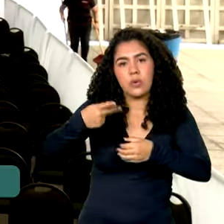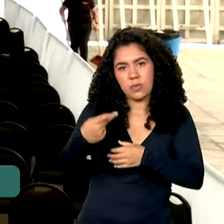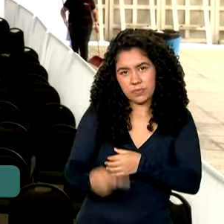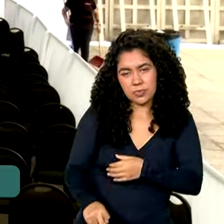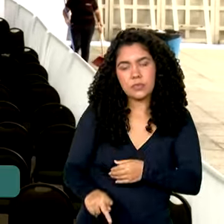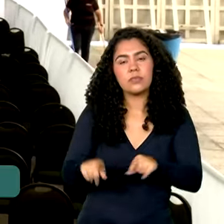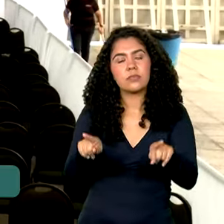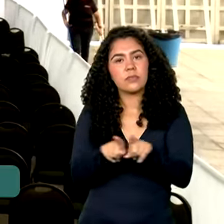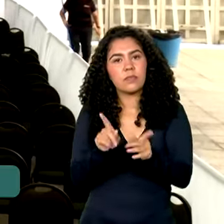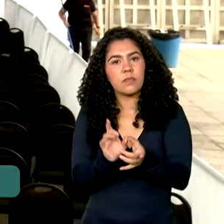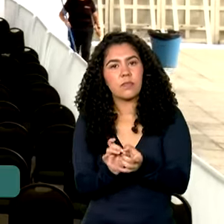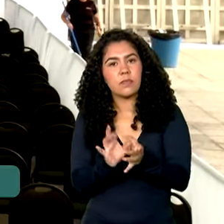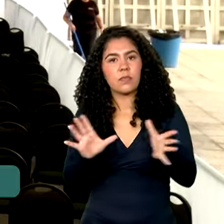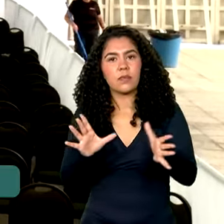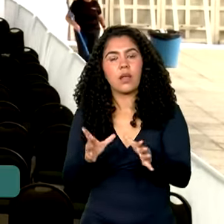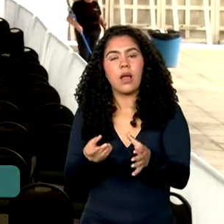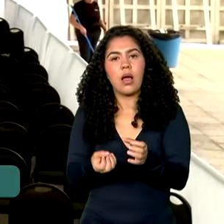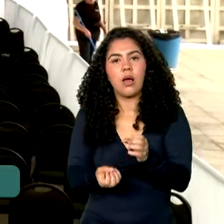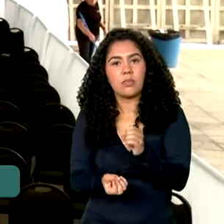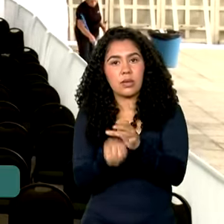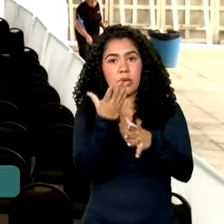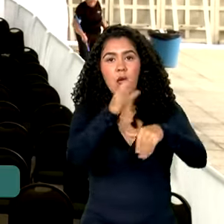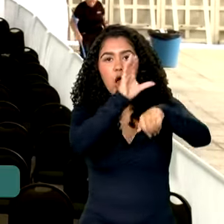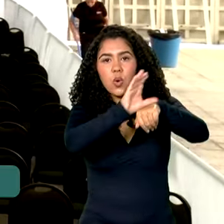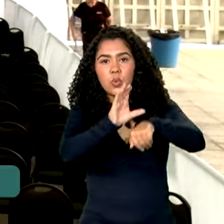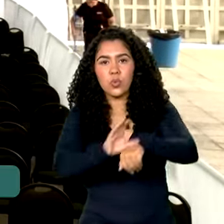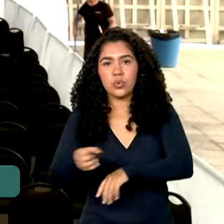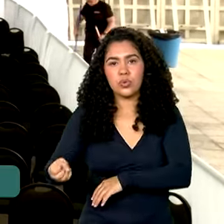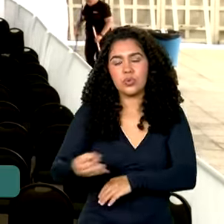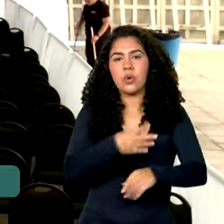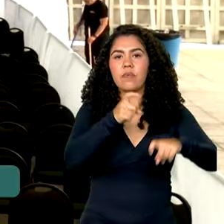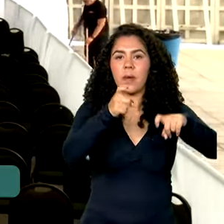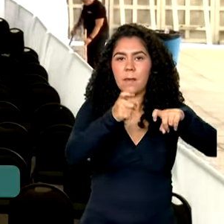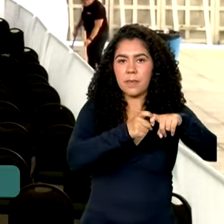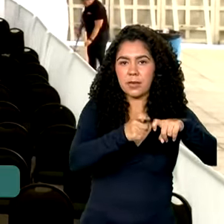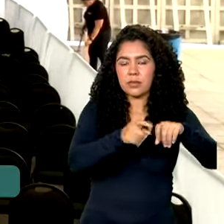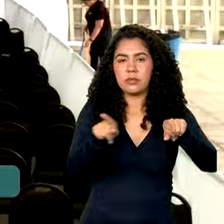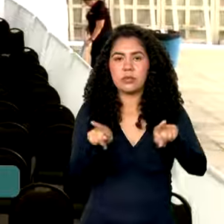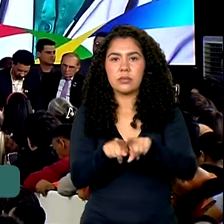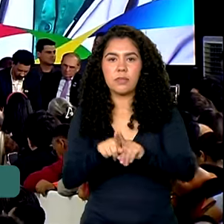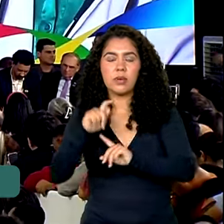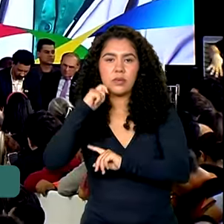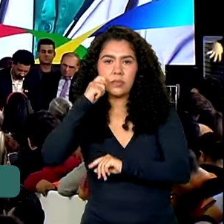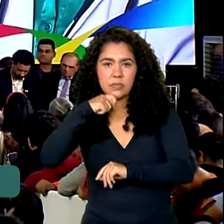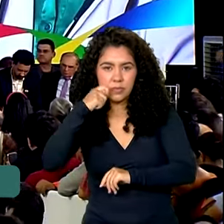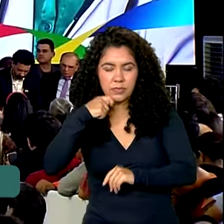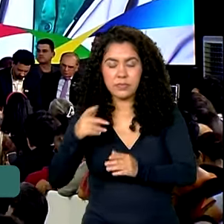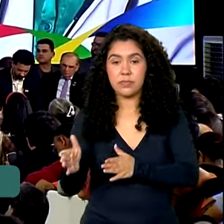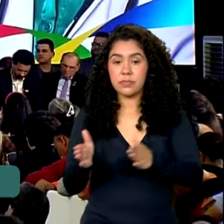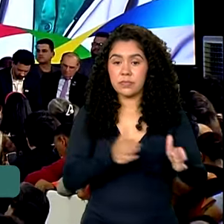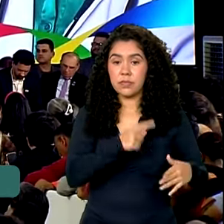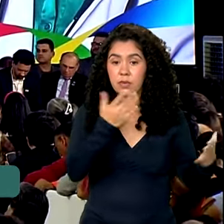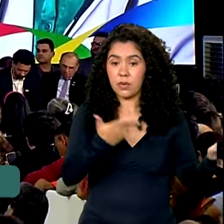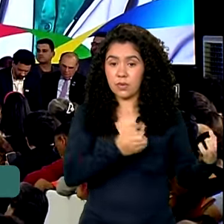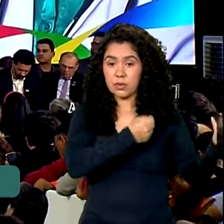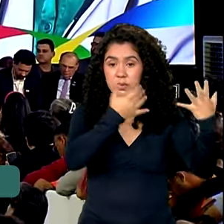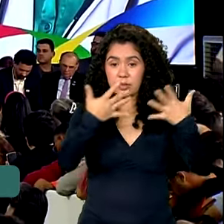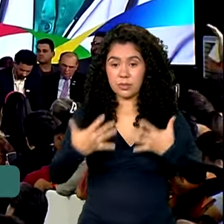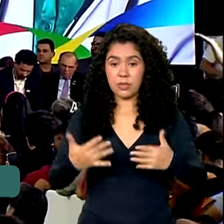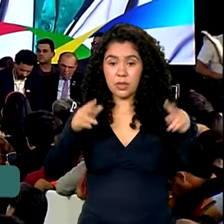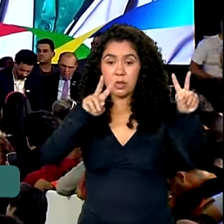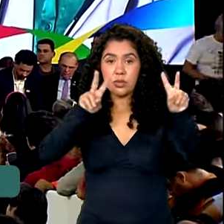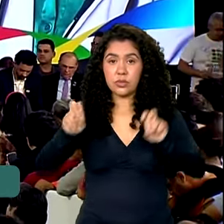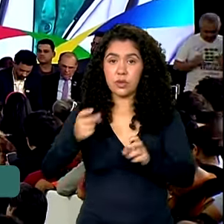vai permitir a criação de novos cursos, entre eles Medicina e Odontologia. Hoje voltamos a falar em investimentos